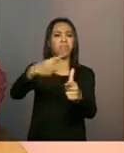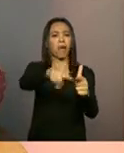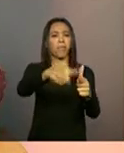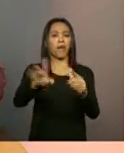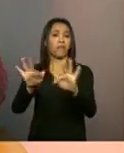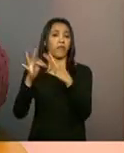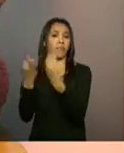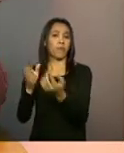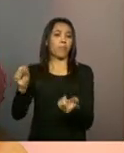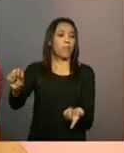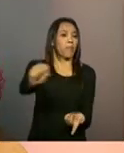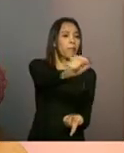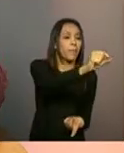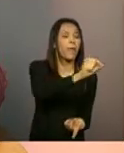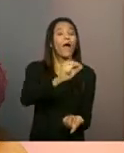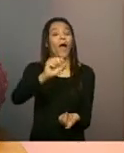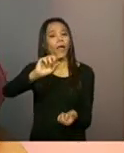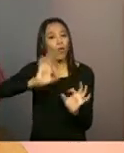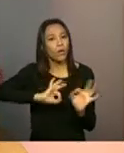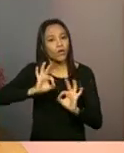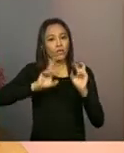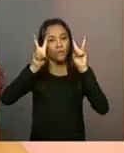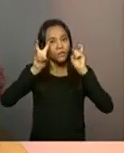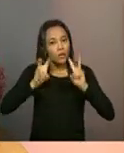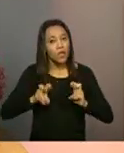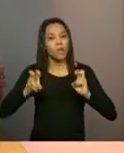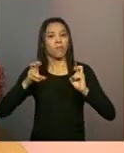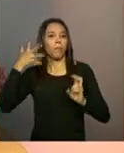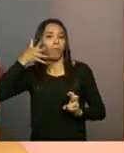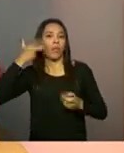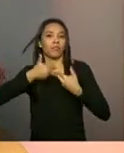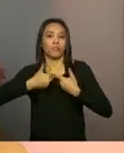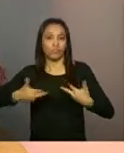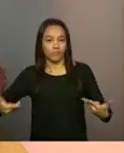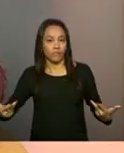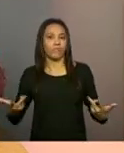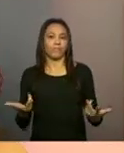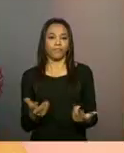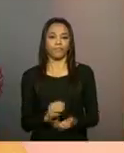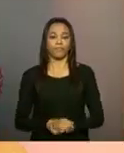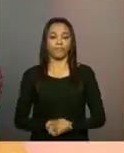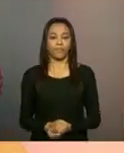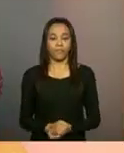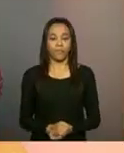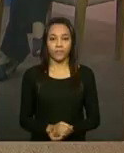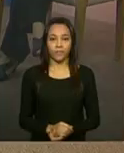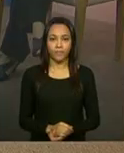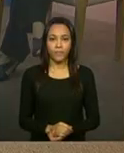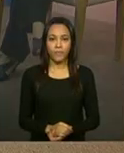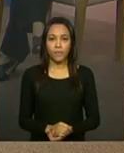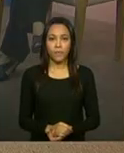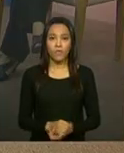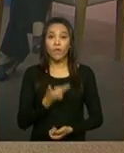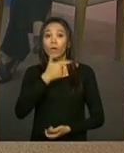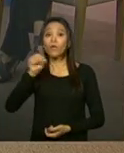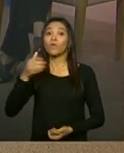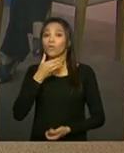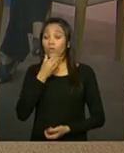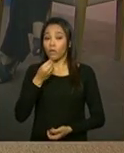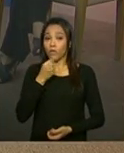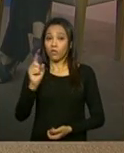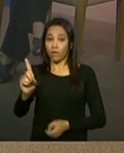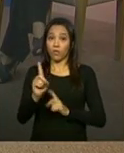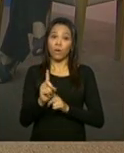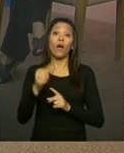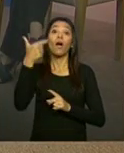isso vai depender se se configuraria como uma situação a ser enfrentada. O Washington Torres,